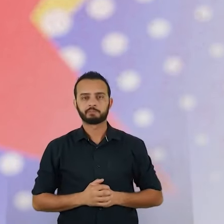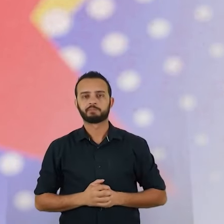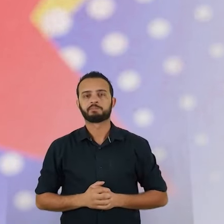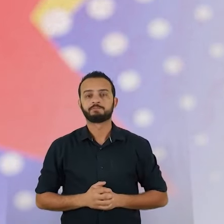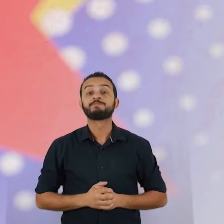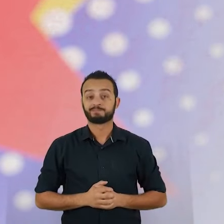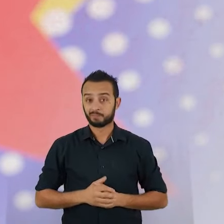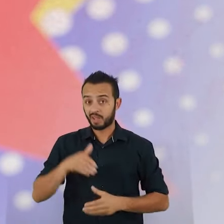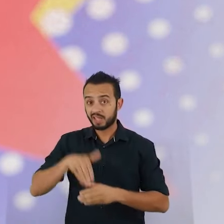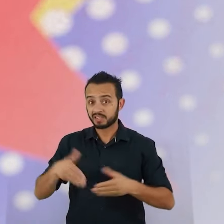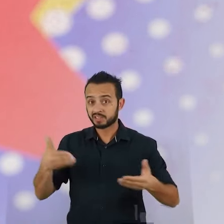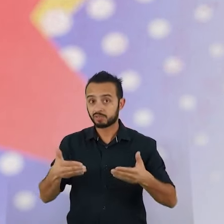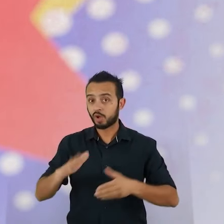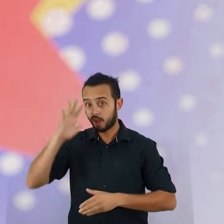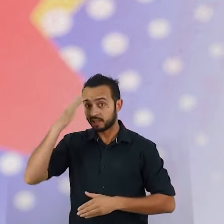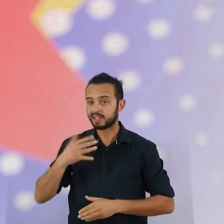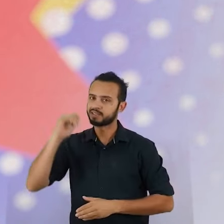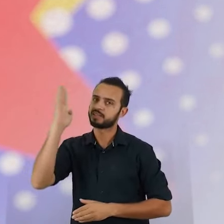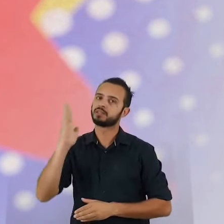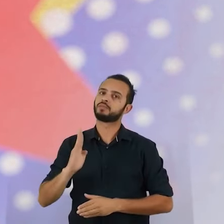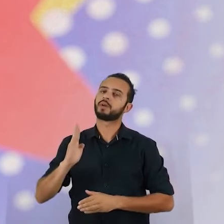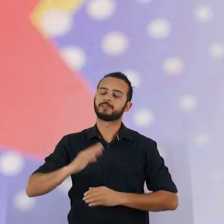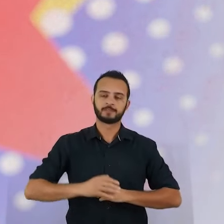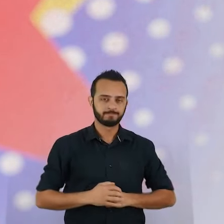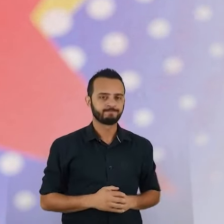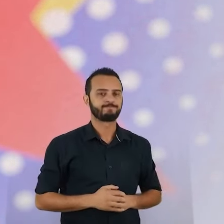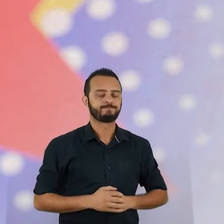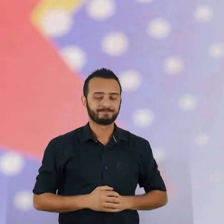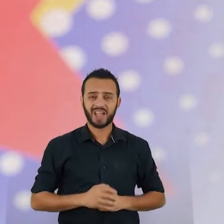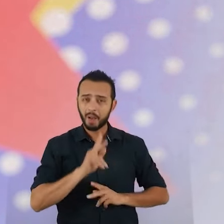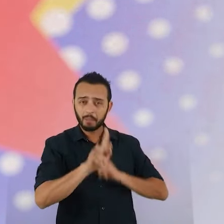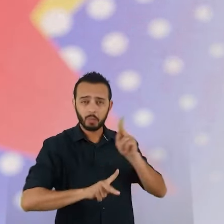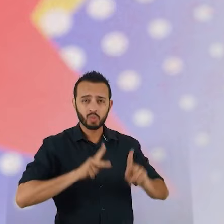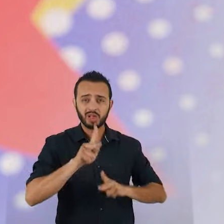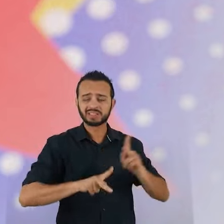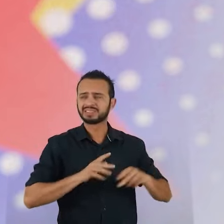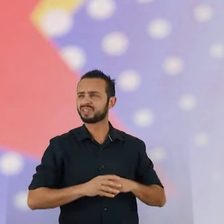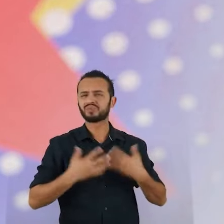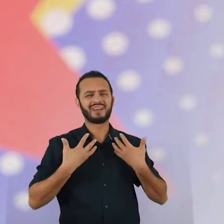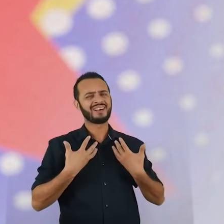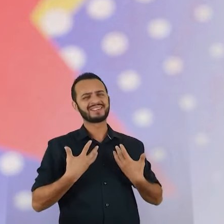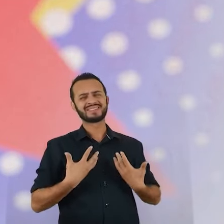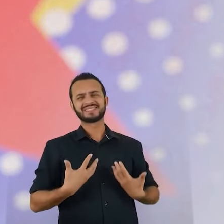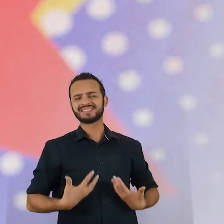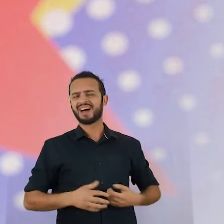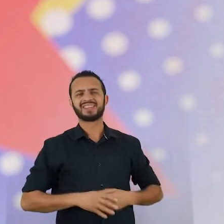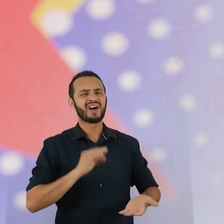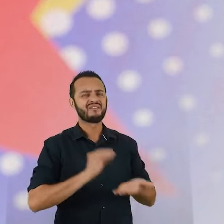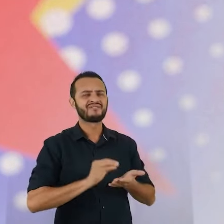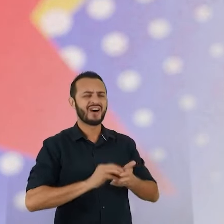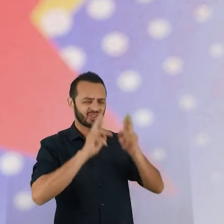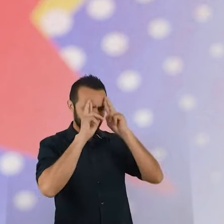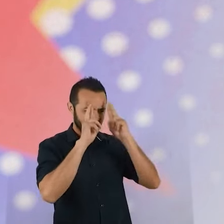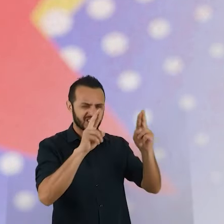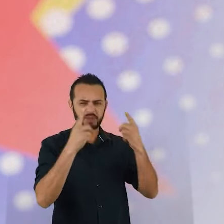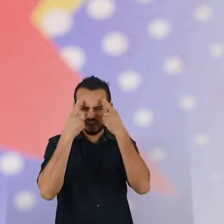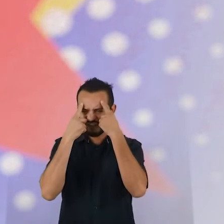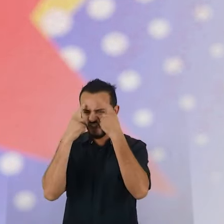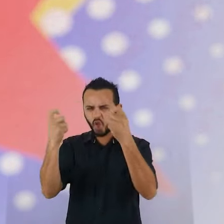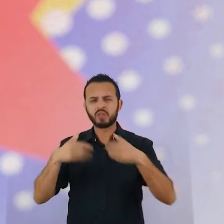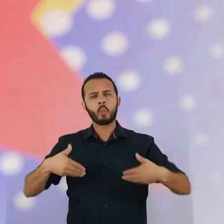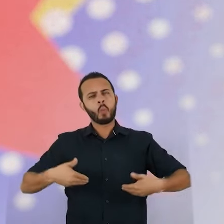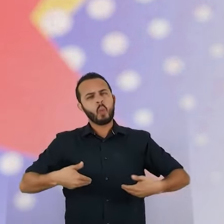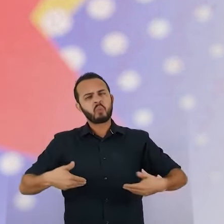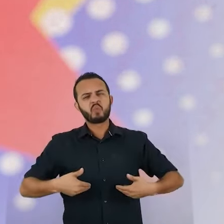Essa eleição é decisiva para o Brasil. Nosso povo está cansado de tanto desrespeito, violência,